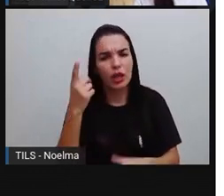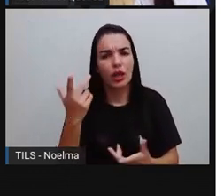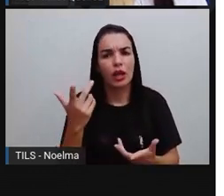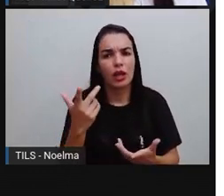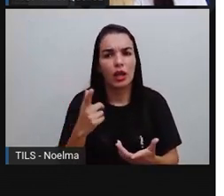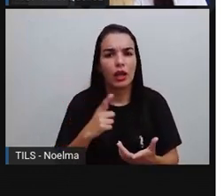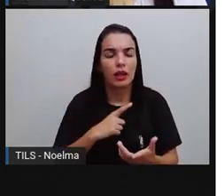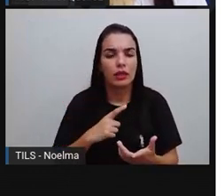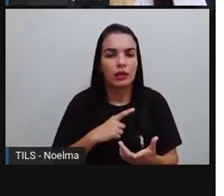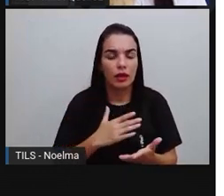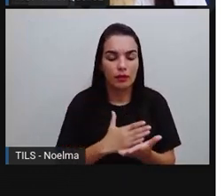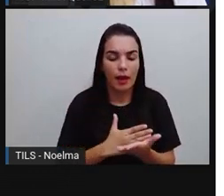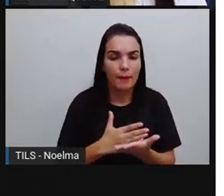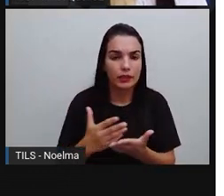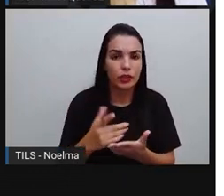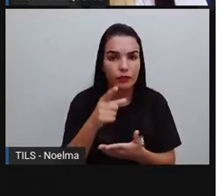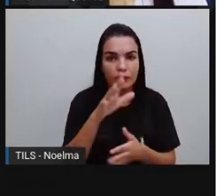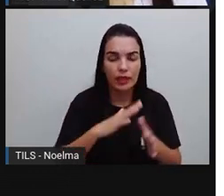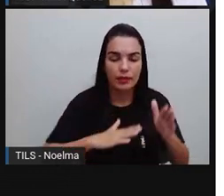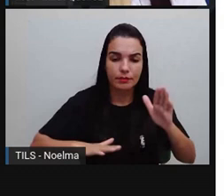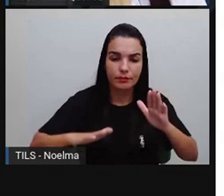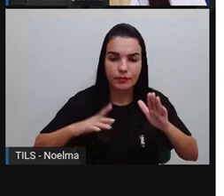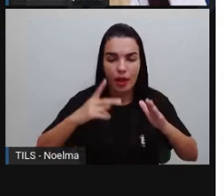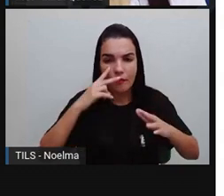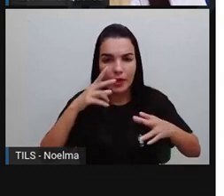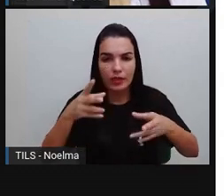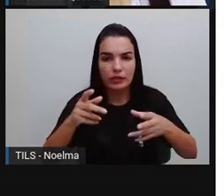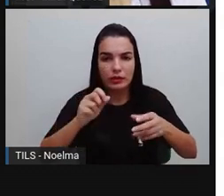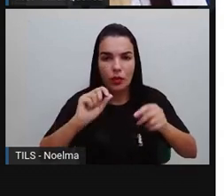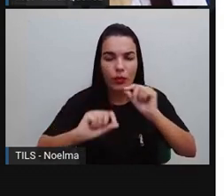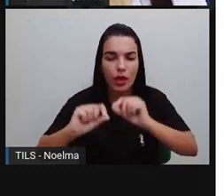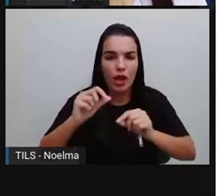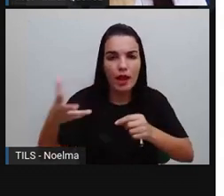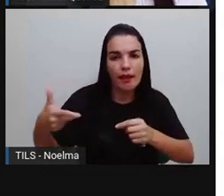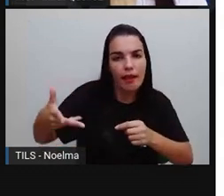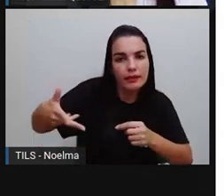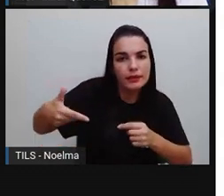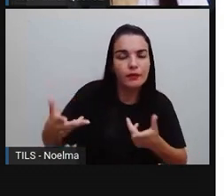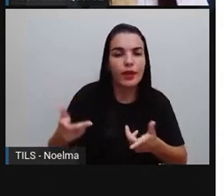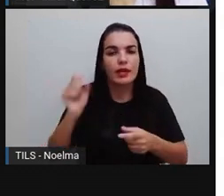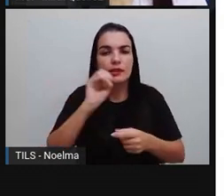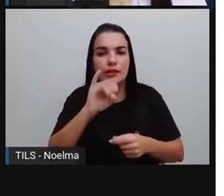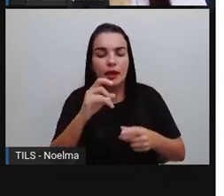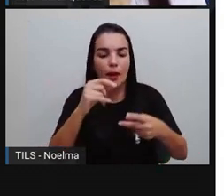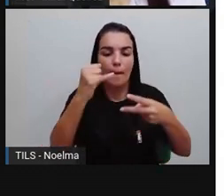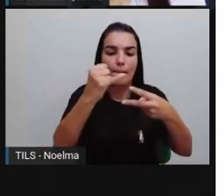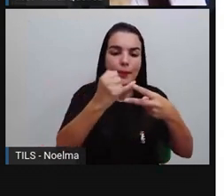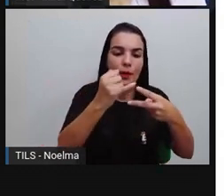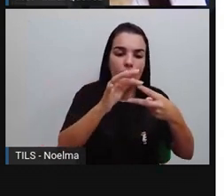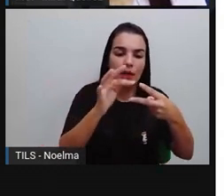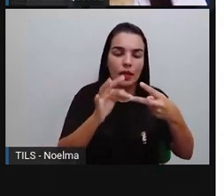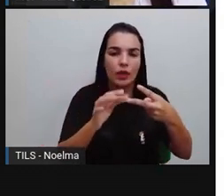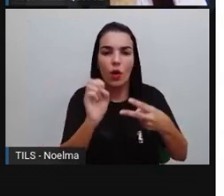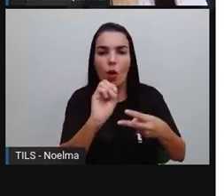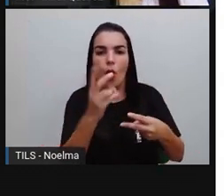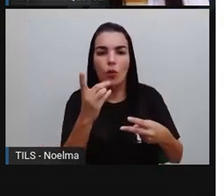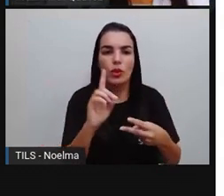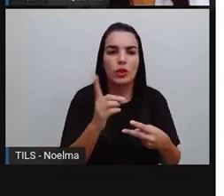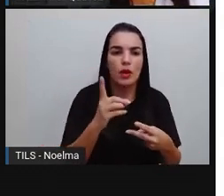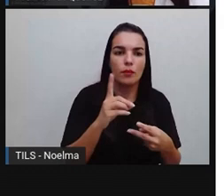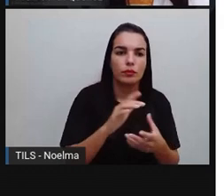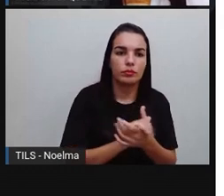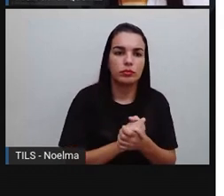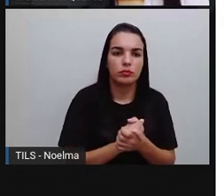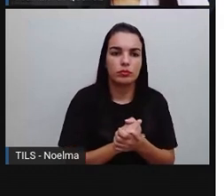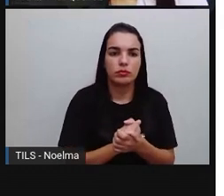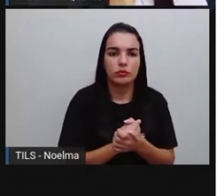a partir disso aí vocês vão classificar se é um polígono ou se não é um polígono. Nós